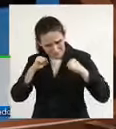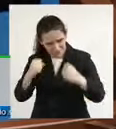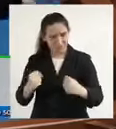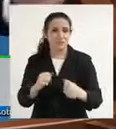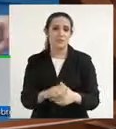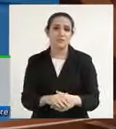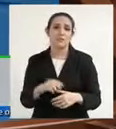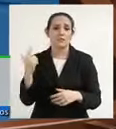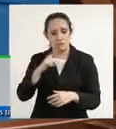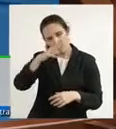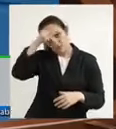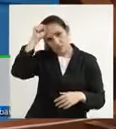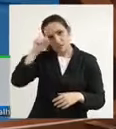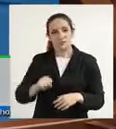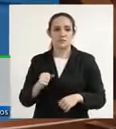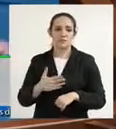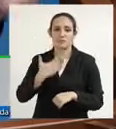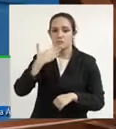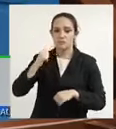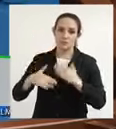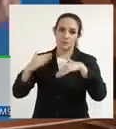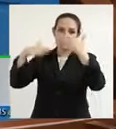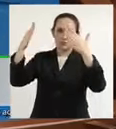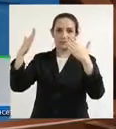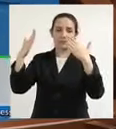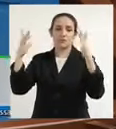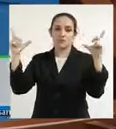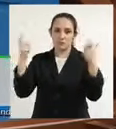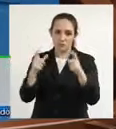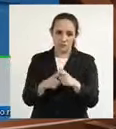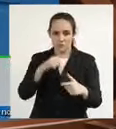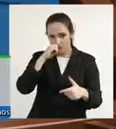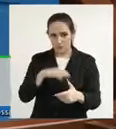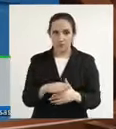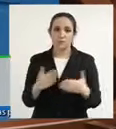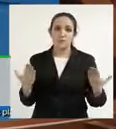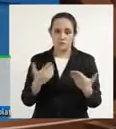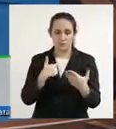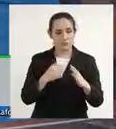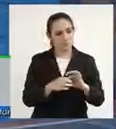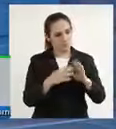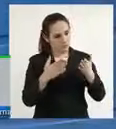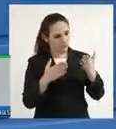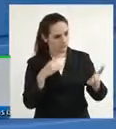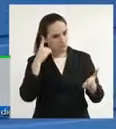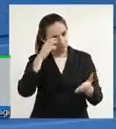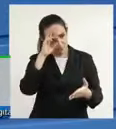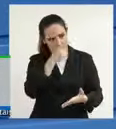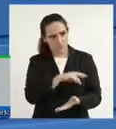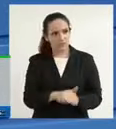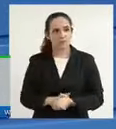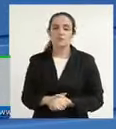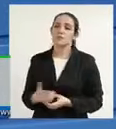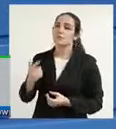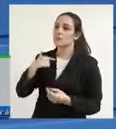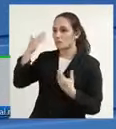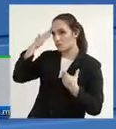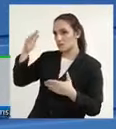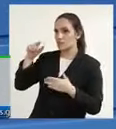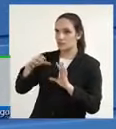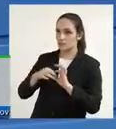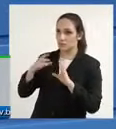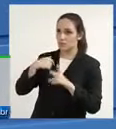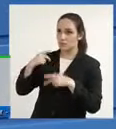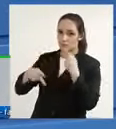obviamente salta na frente para fazer esse combate. eu quero ceder a parte à Vossa Excelência. Eu agradeço a concessão do aparte,